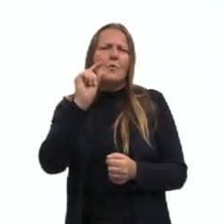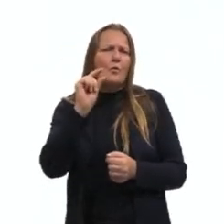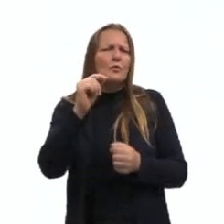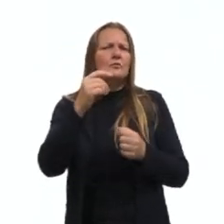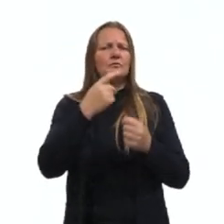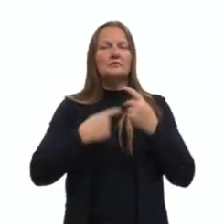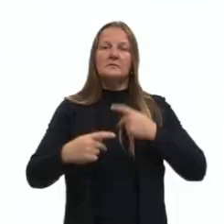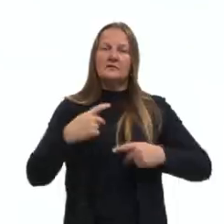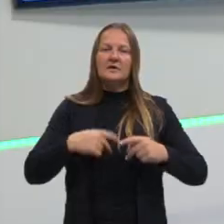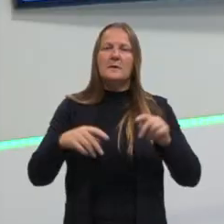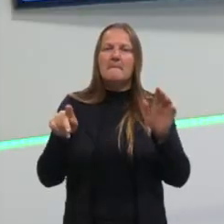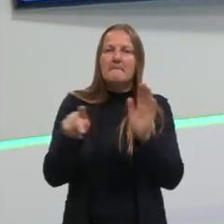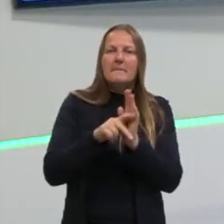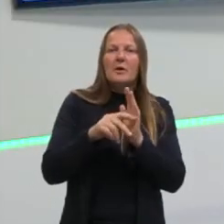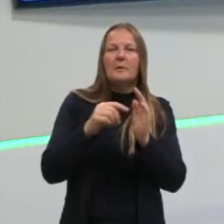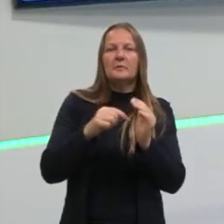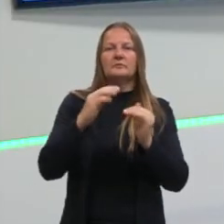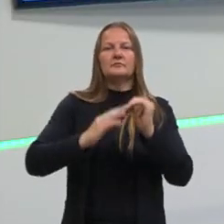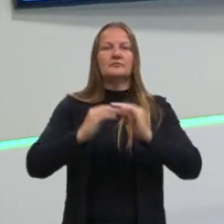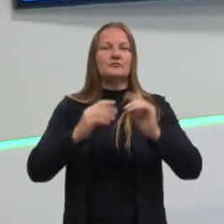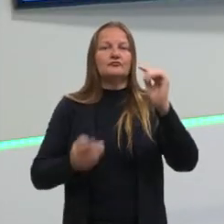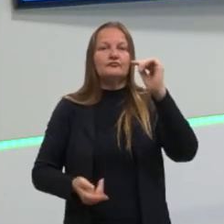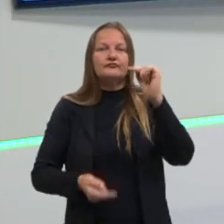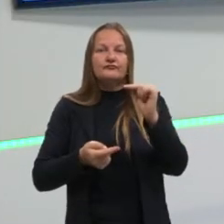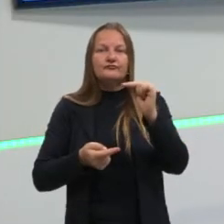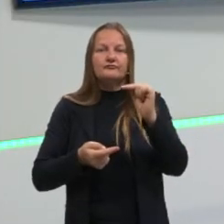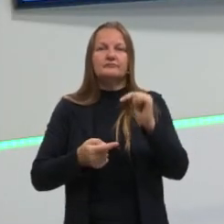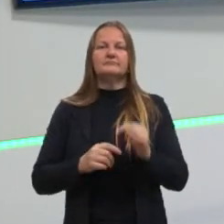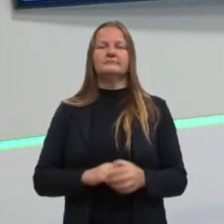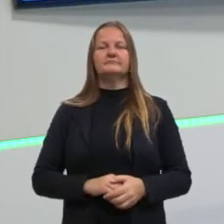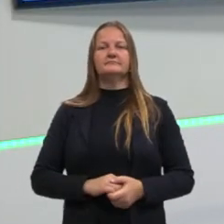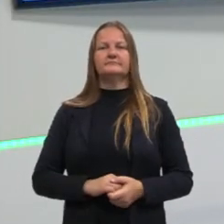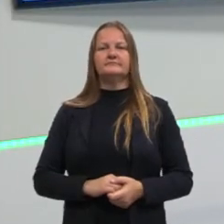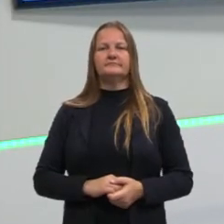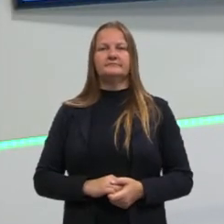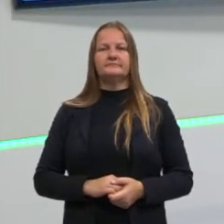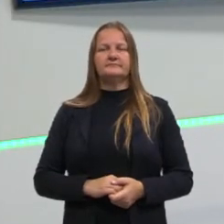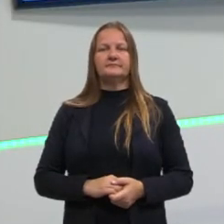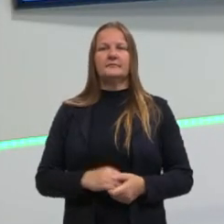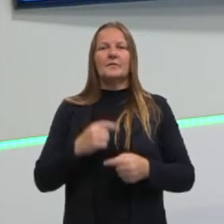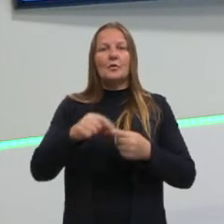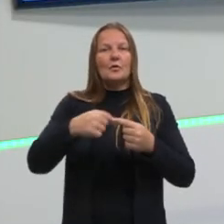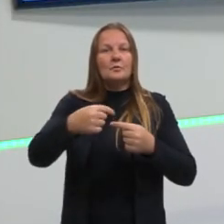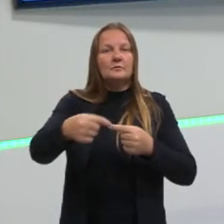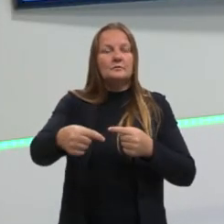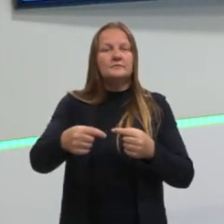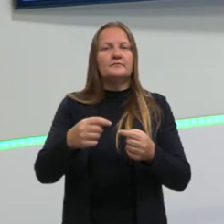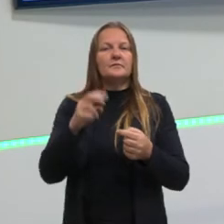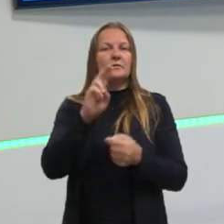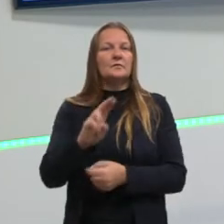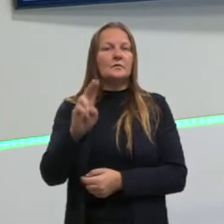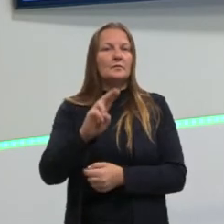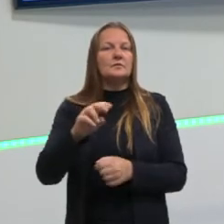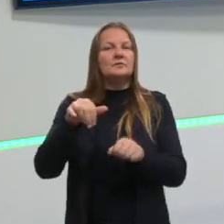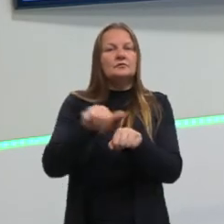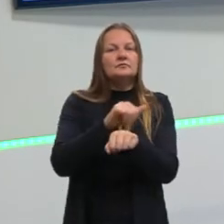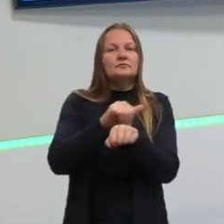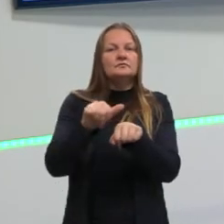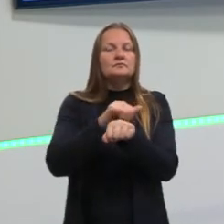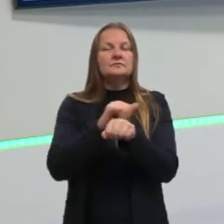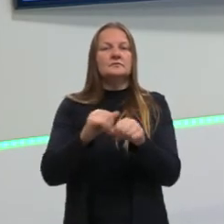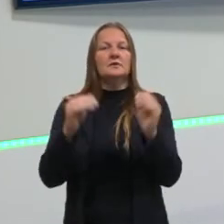exatamente pelo fato de ser um texto mais curto. Como eu comentei antes, ela se utiliza aí desse espaço